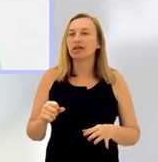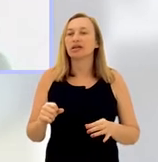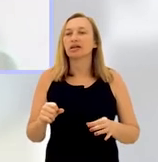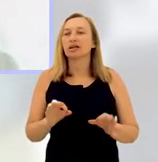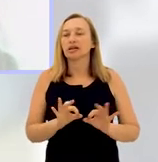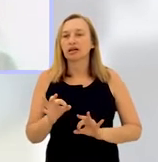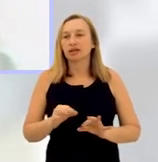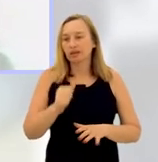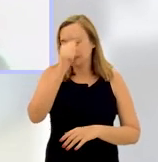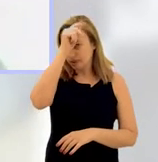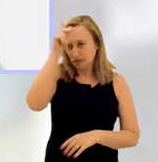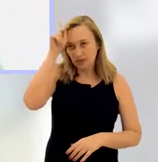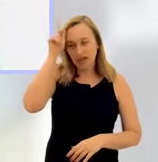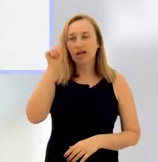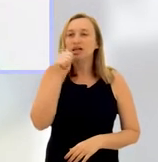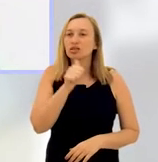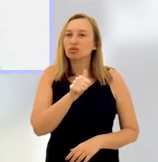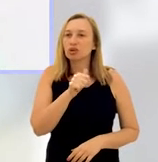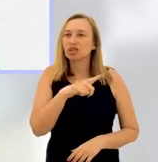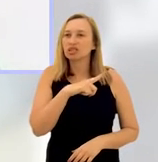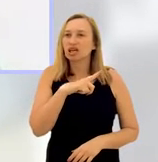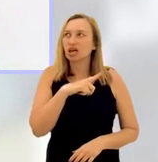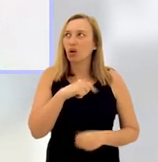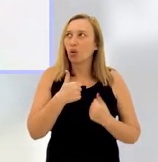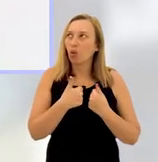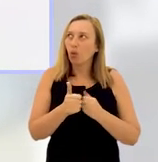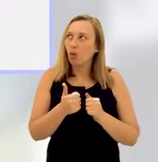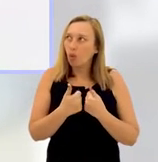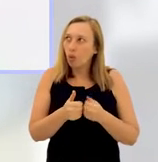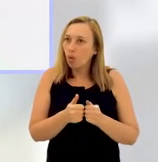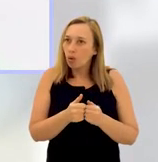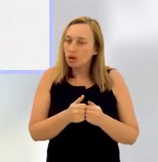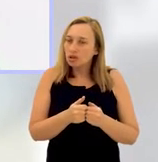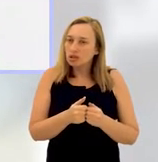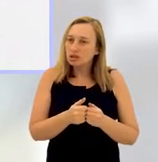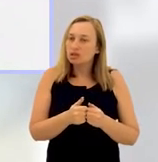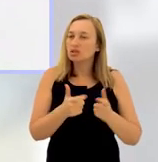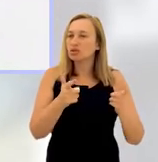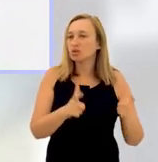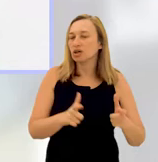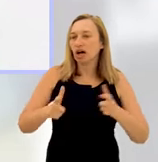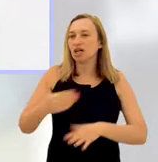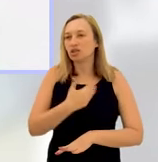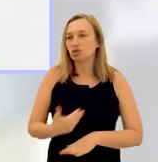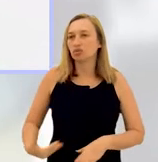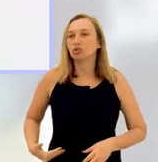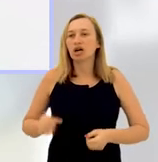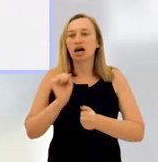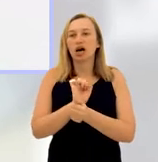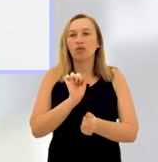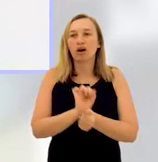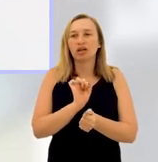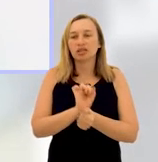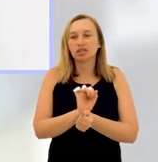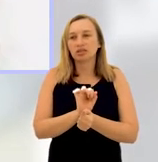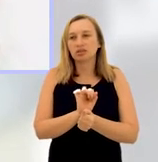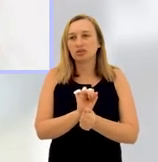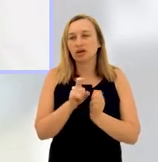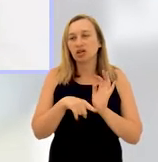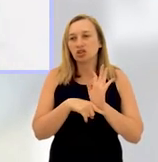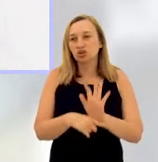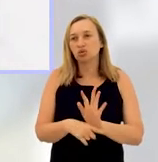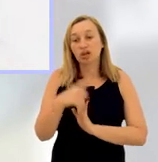campanha feita para a prefeitura, as mulheres tenham no ônibus, elas tenham nas repartições públicas, ela está ali esperando um